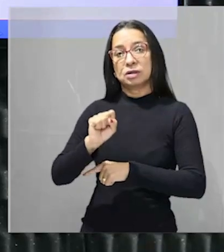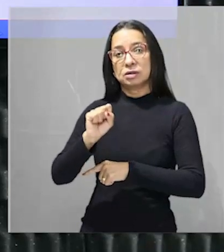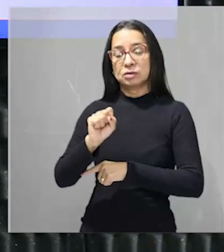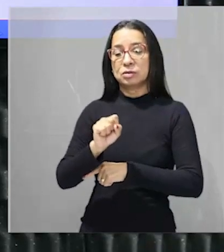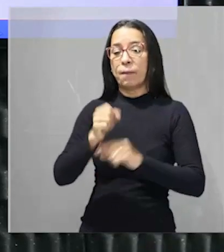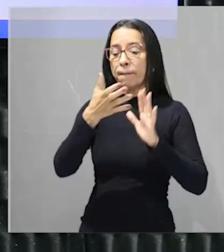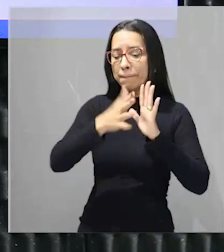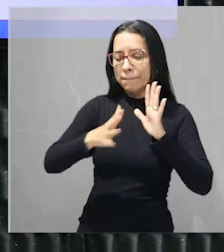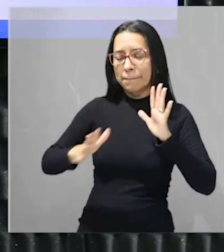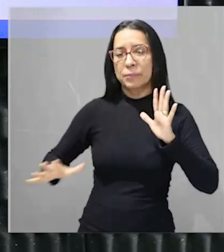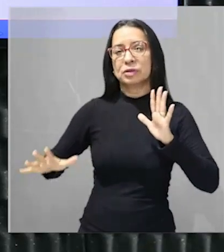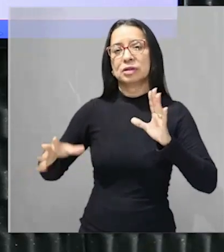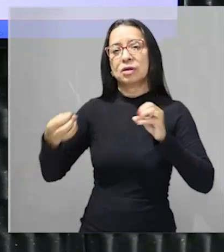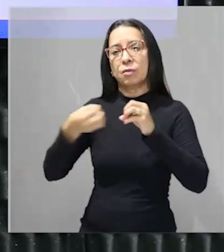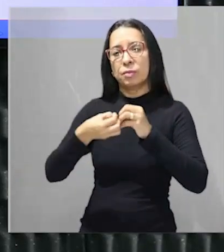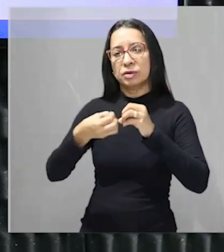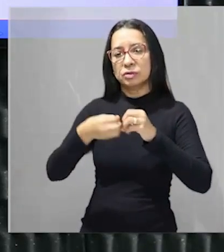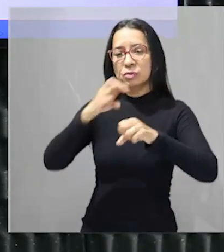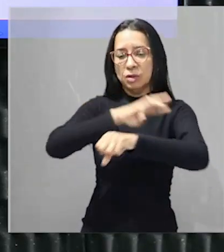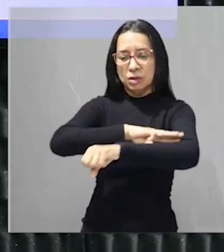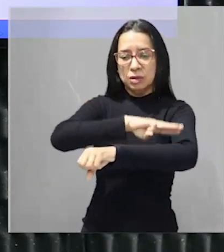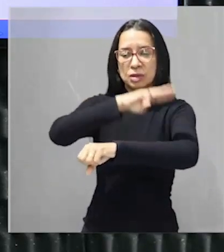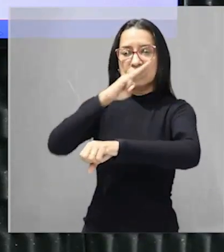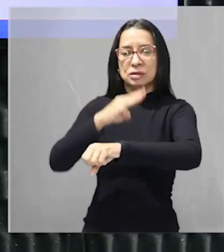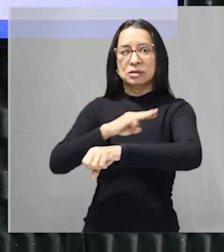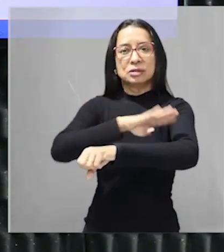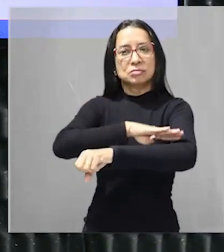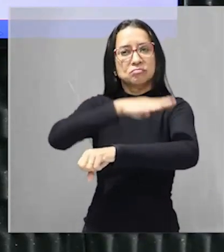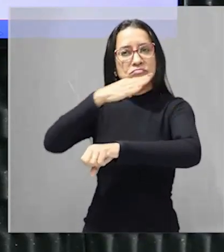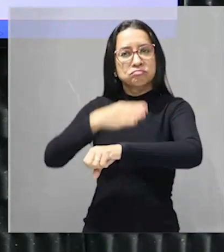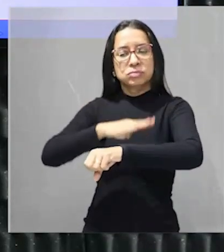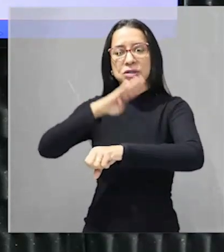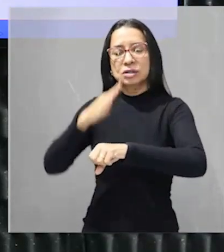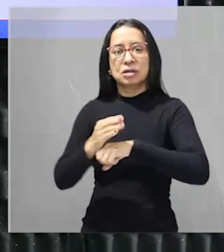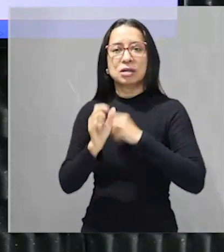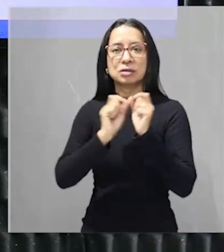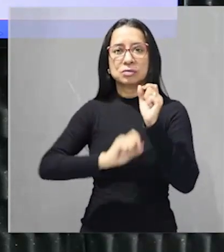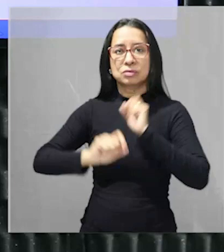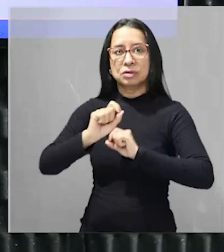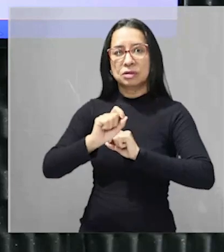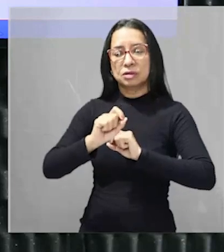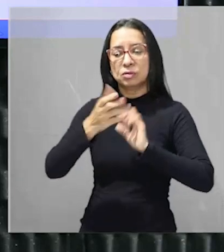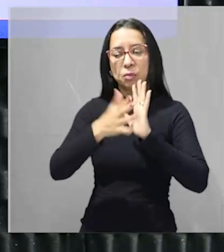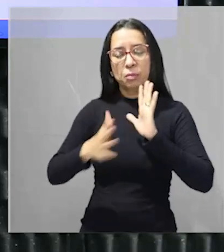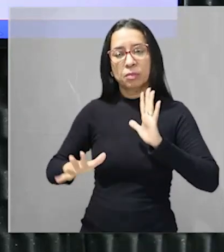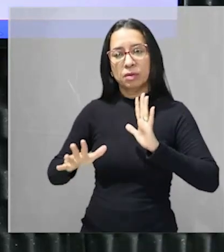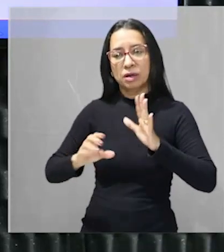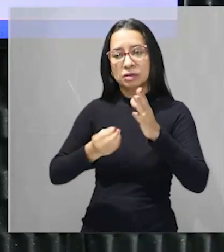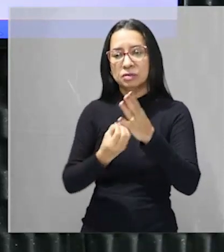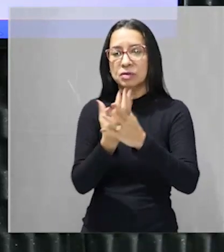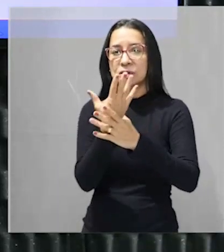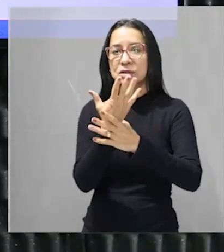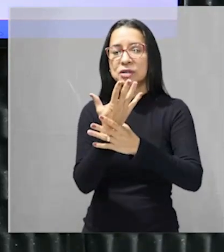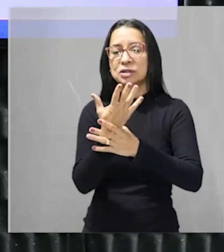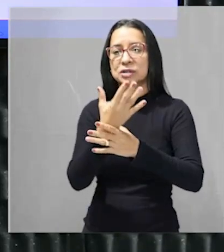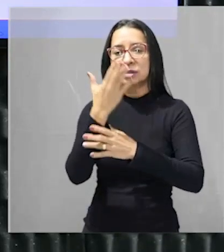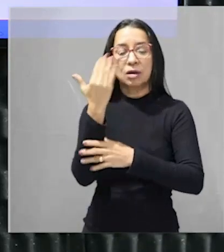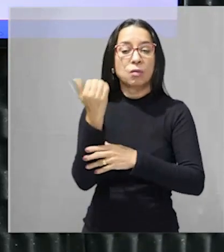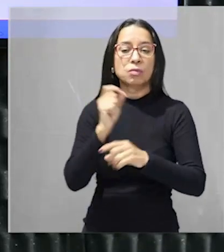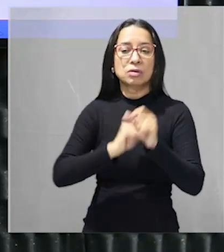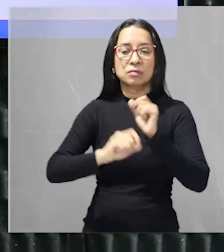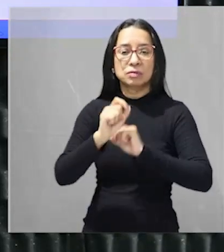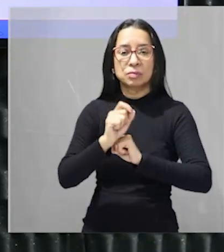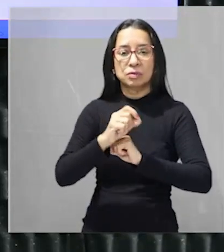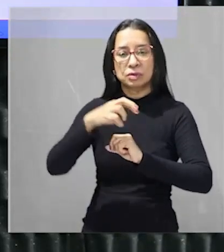principalmente é o domínio das serras galera então a tem por exemplo a serra do mar uma vegetação uma muito famosa do domínio do mar de